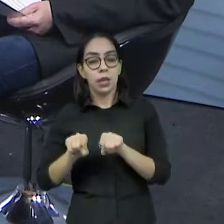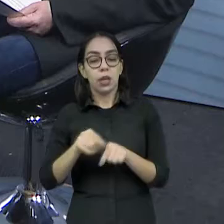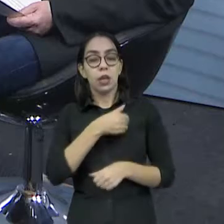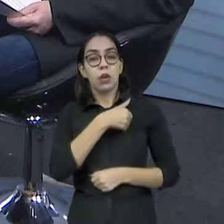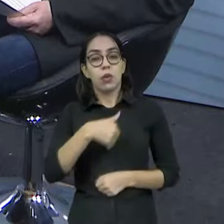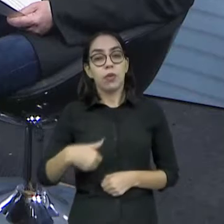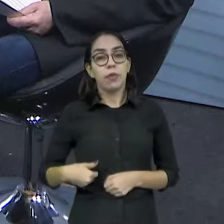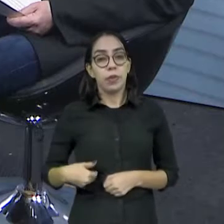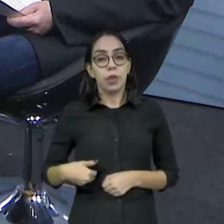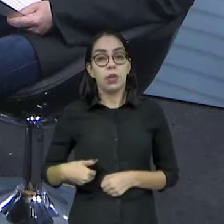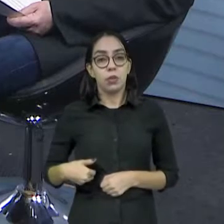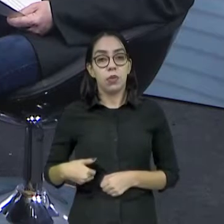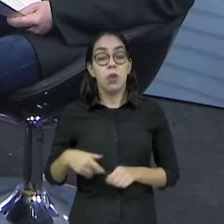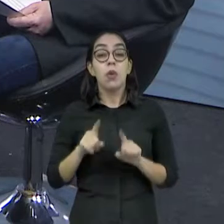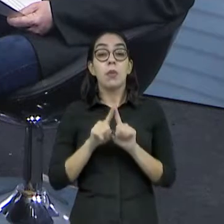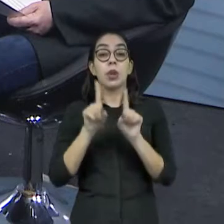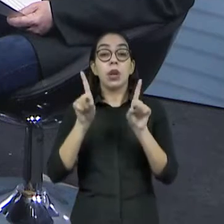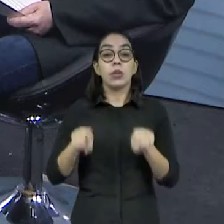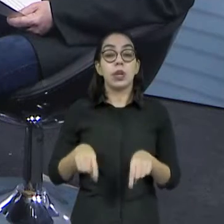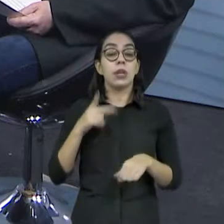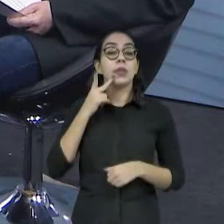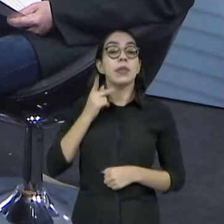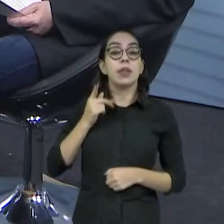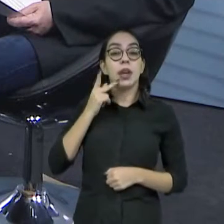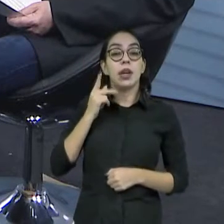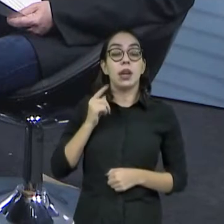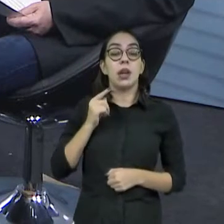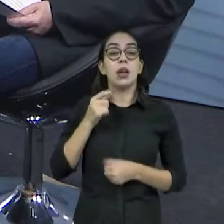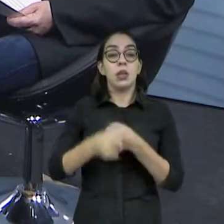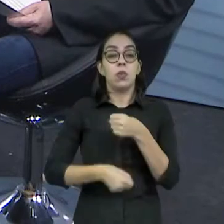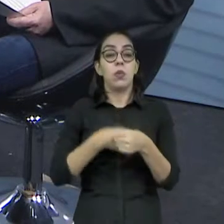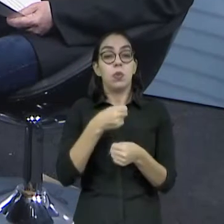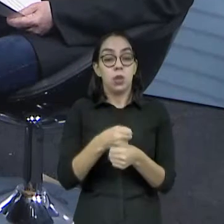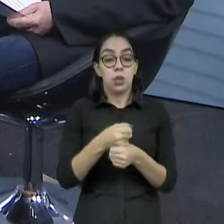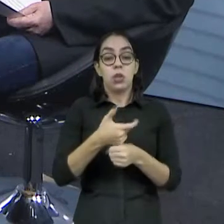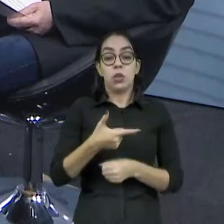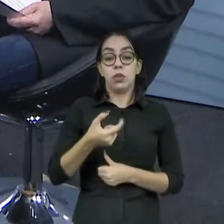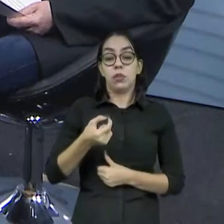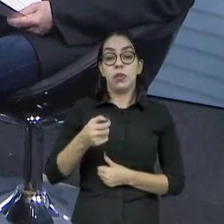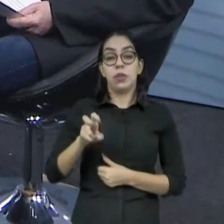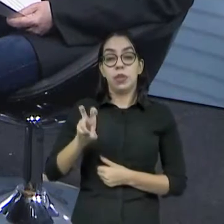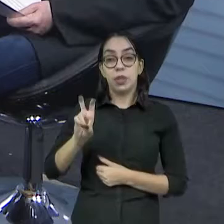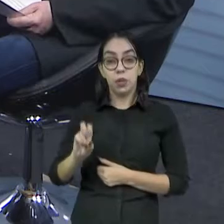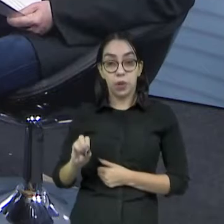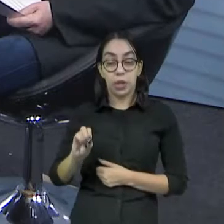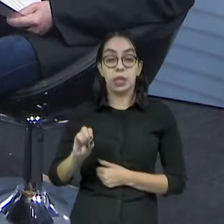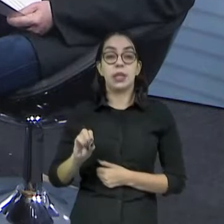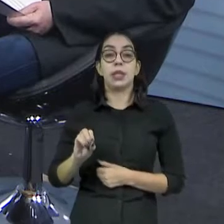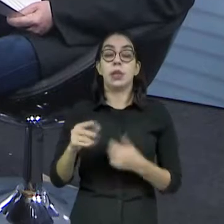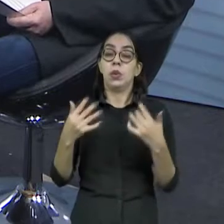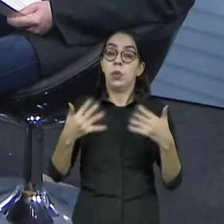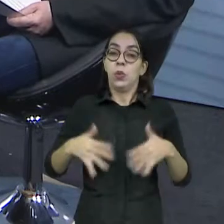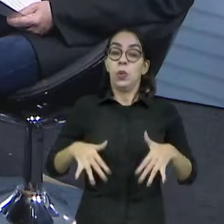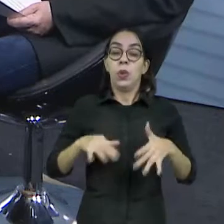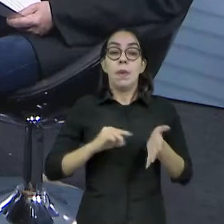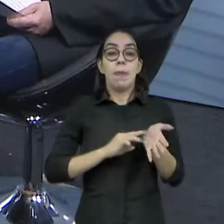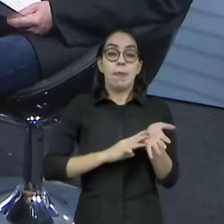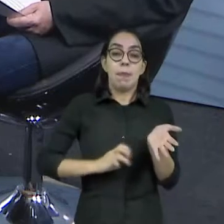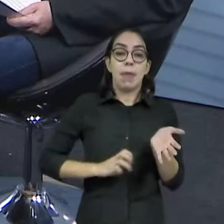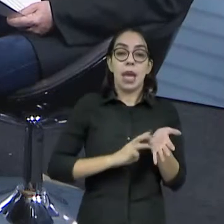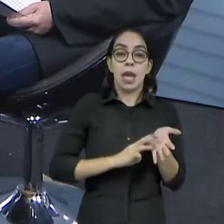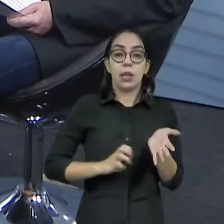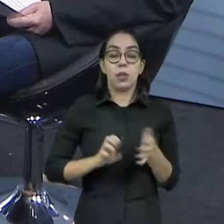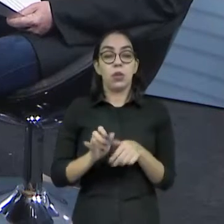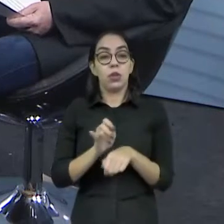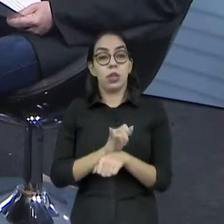projeto Ceará 2050, que é um planejamento muito rigoroso, com métodos, etc., que já vai, inclusive,